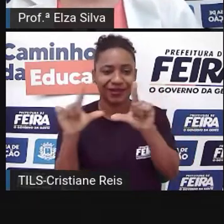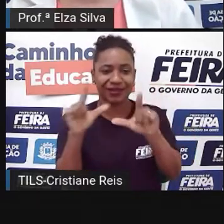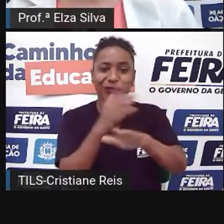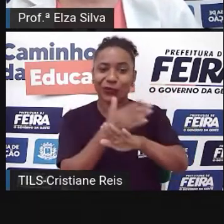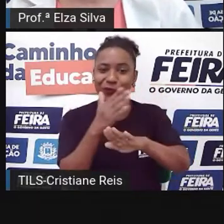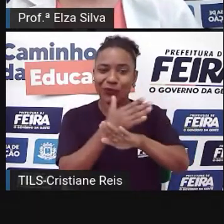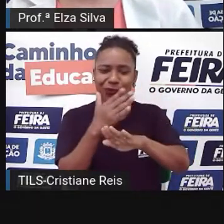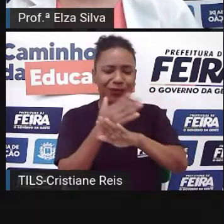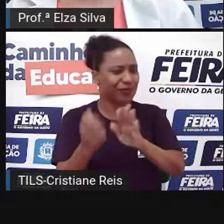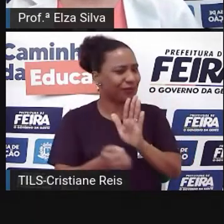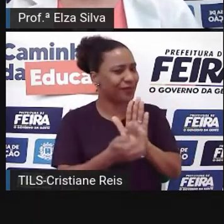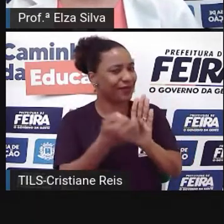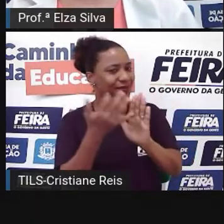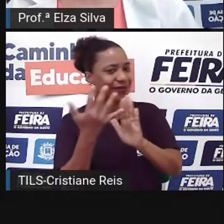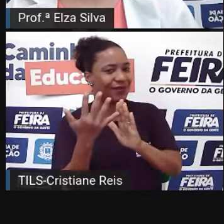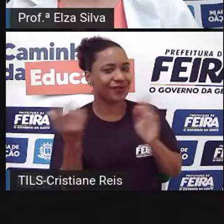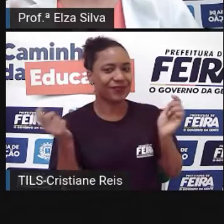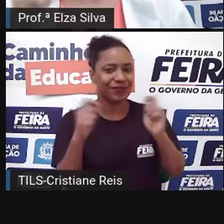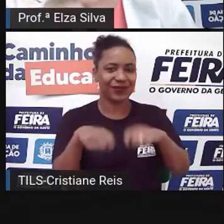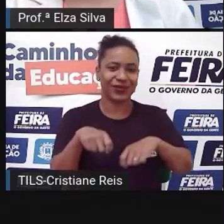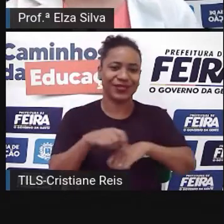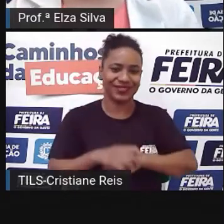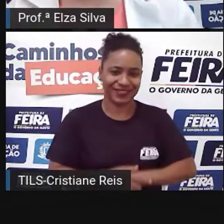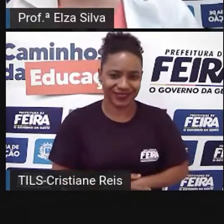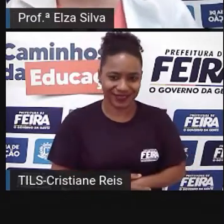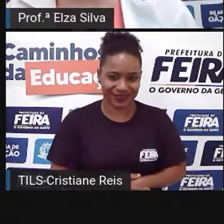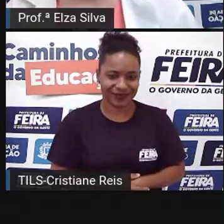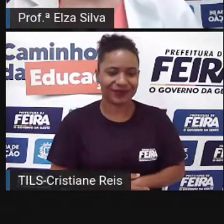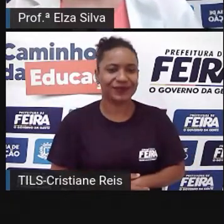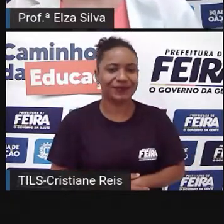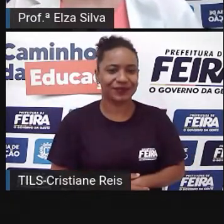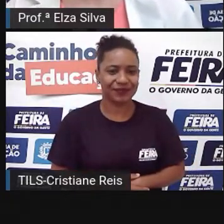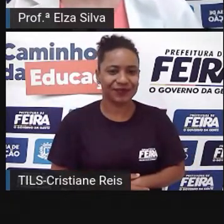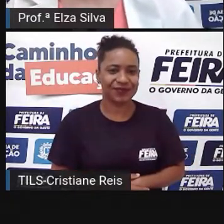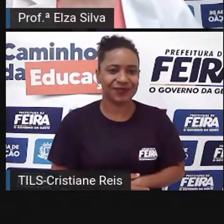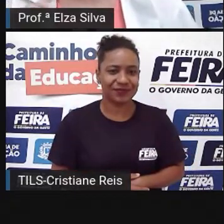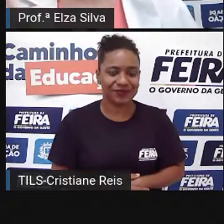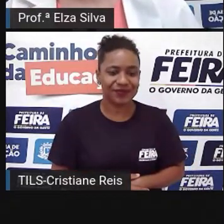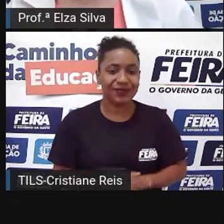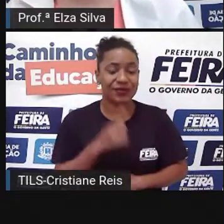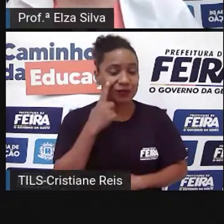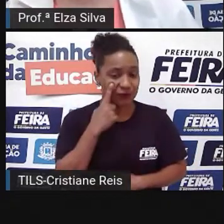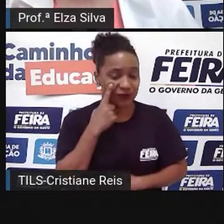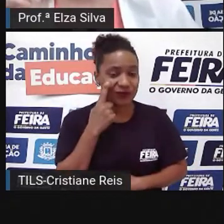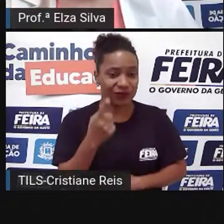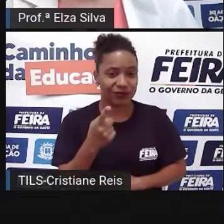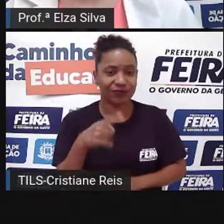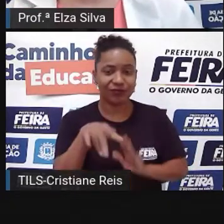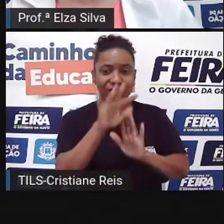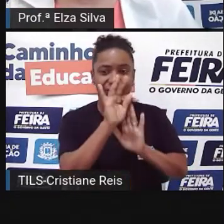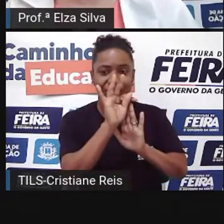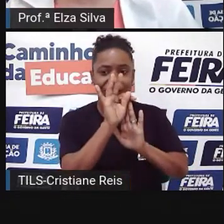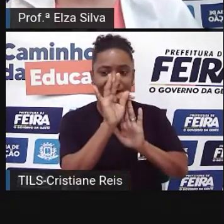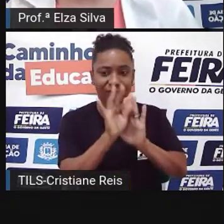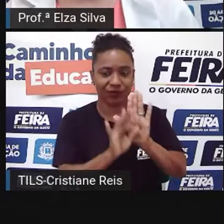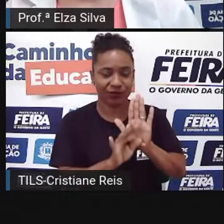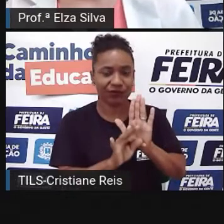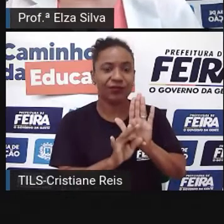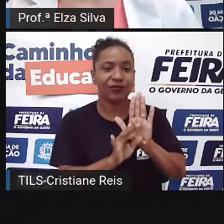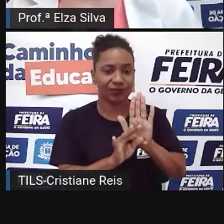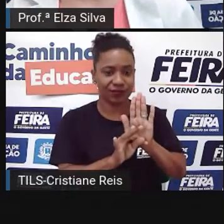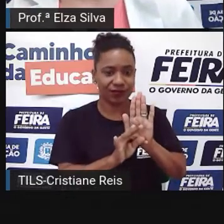justamente o quê? Write a short composition about you Nós vamos escrever um pequeno texto sobre você